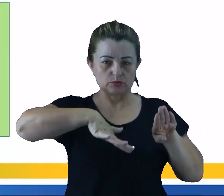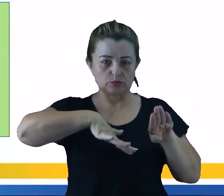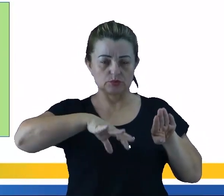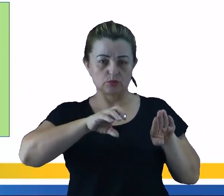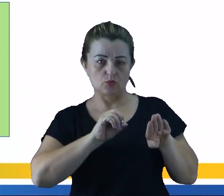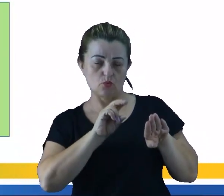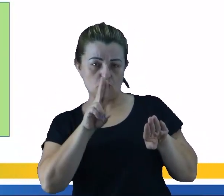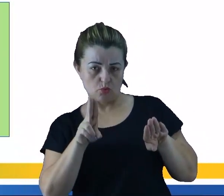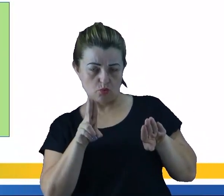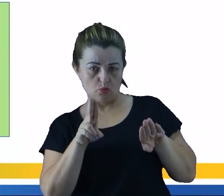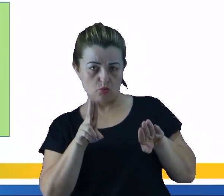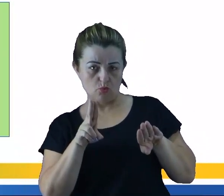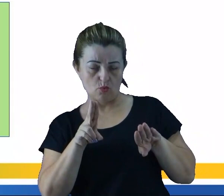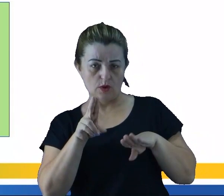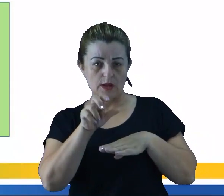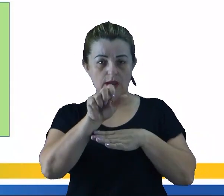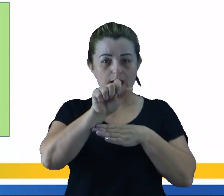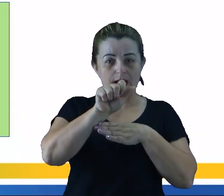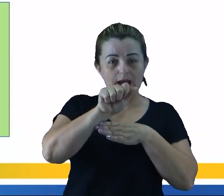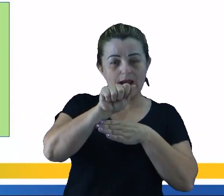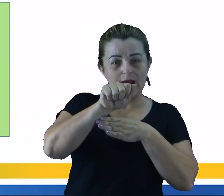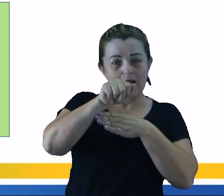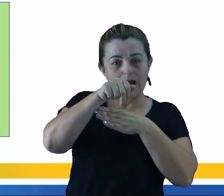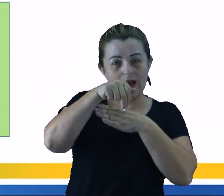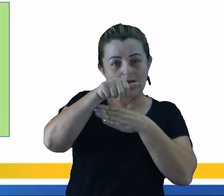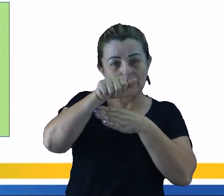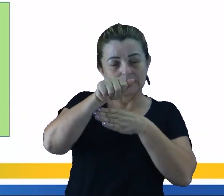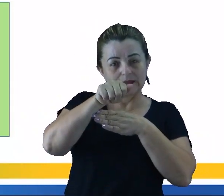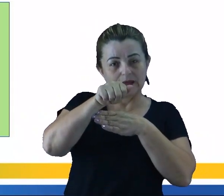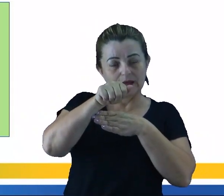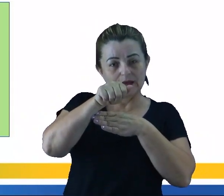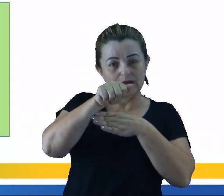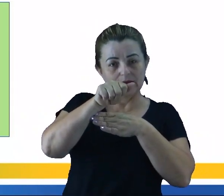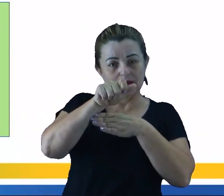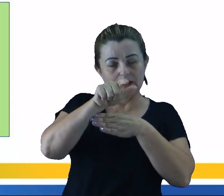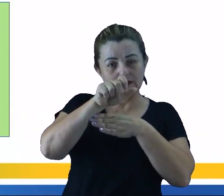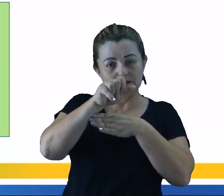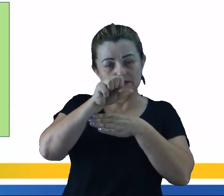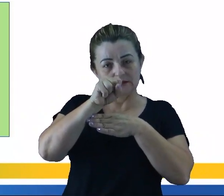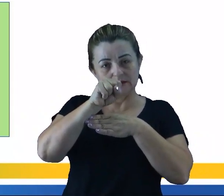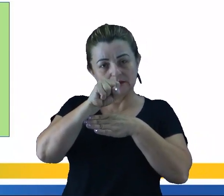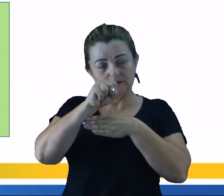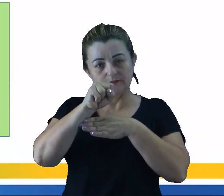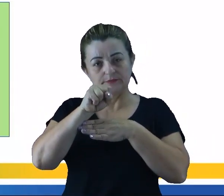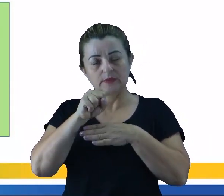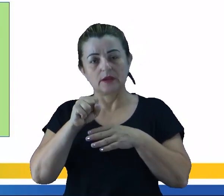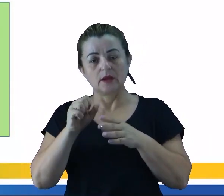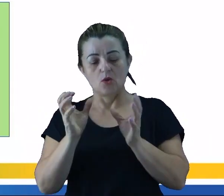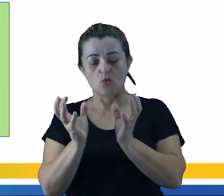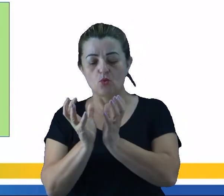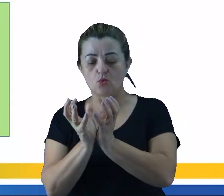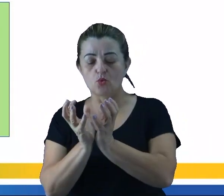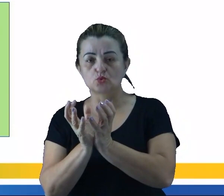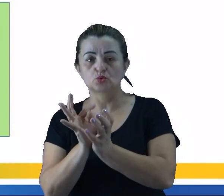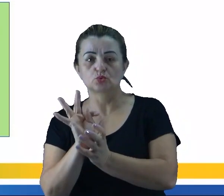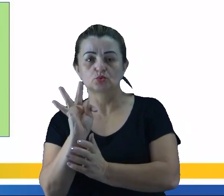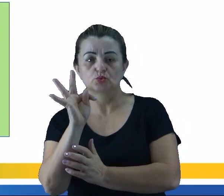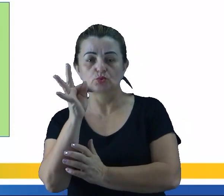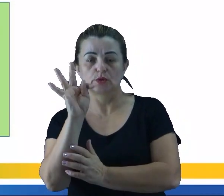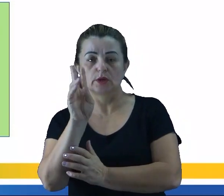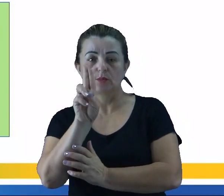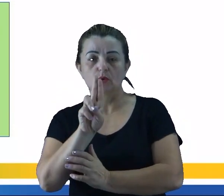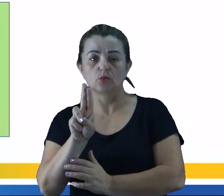a gente pode chamar também de análise imediata. Ela é o que? É um conjunto de técnicas que são utilizadas para